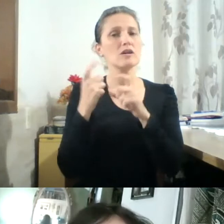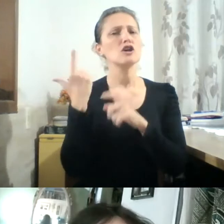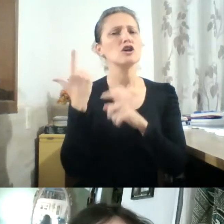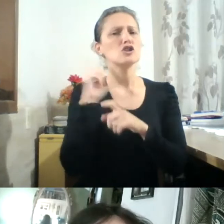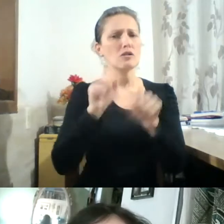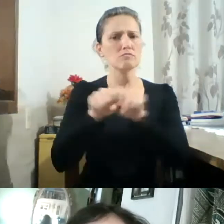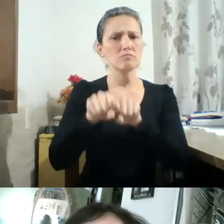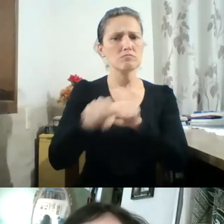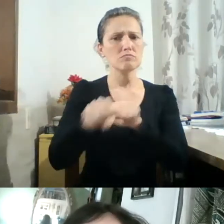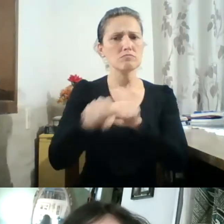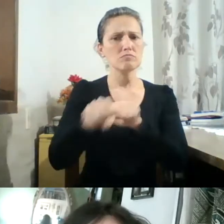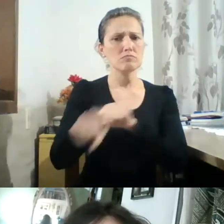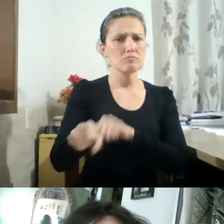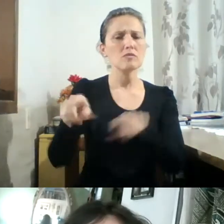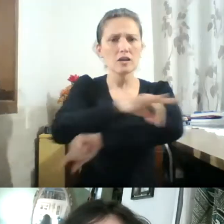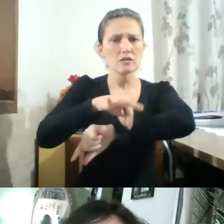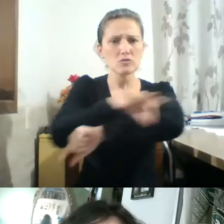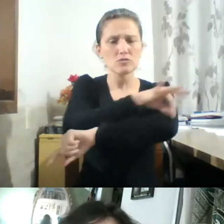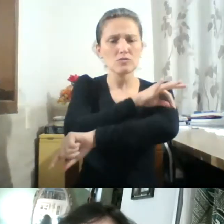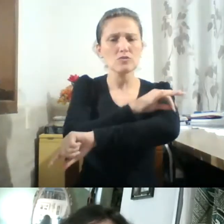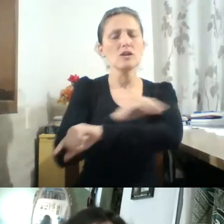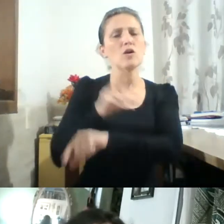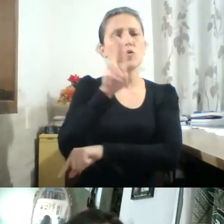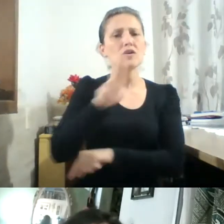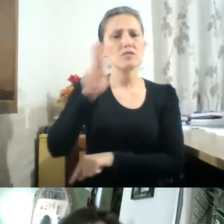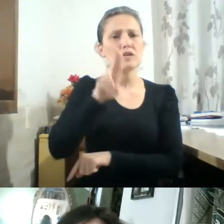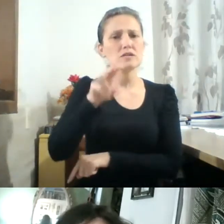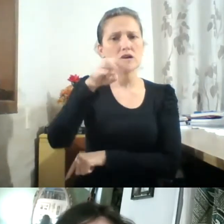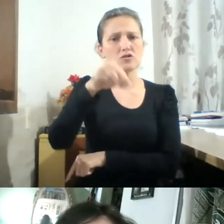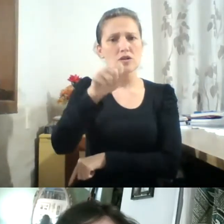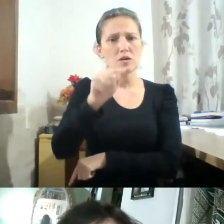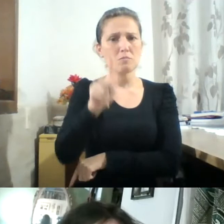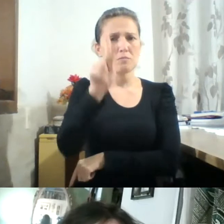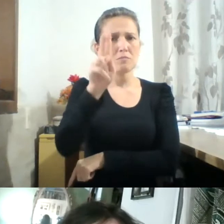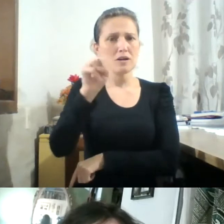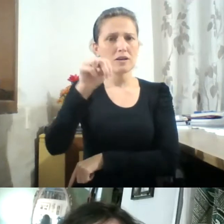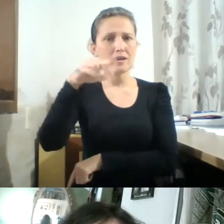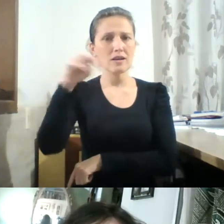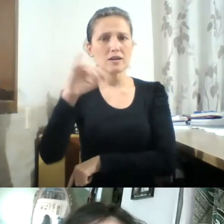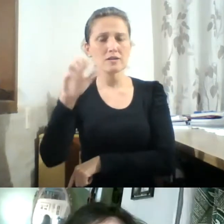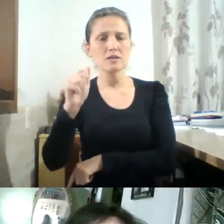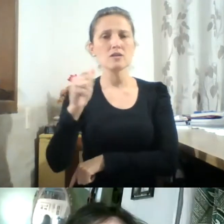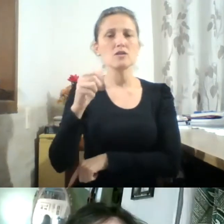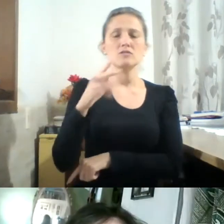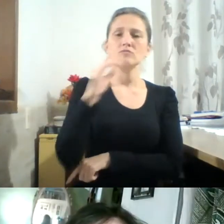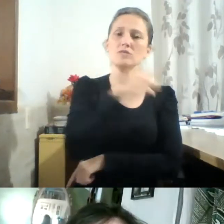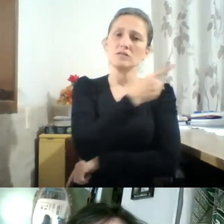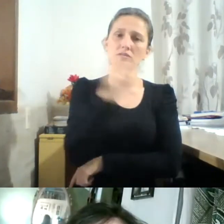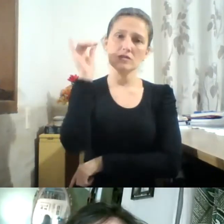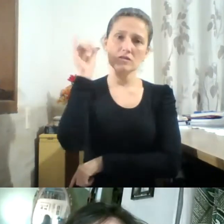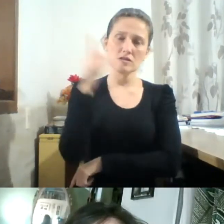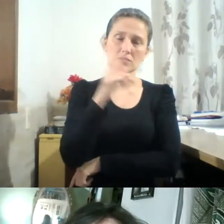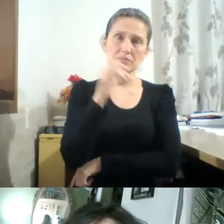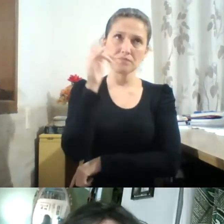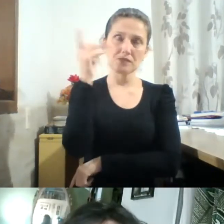arquiteto pela Faculdade de Arquitetura da Universidade Mackenzie, São Paulo. Mestre e doutor pela Escola de Sociologia e